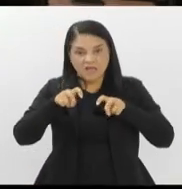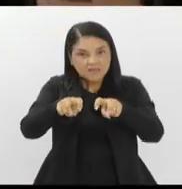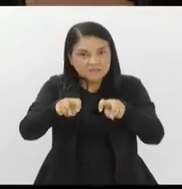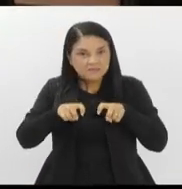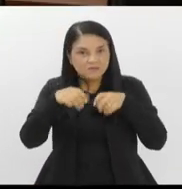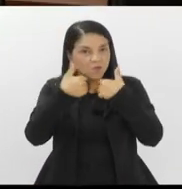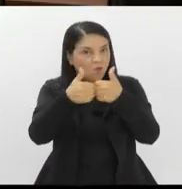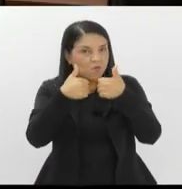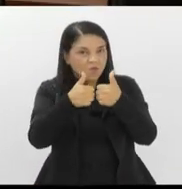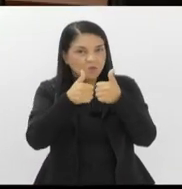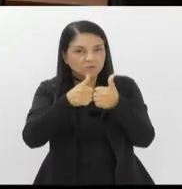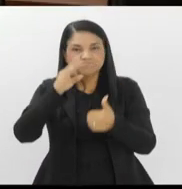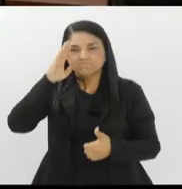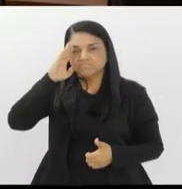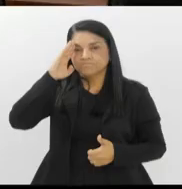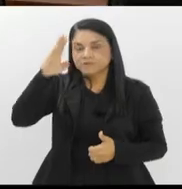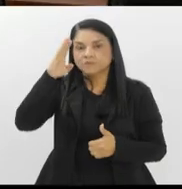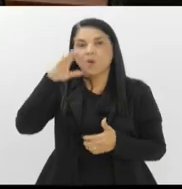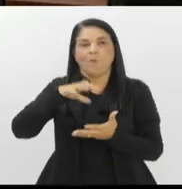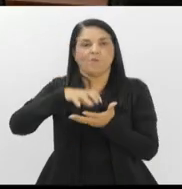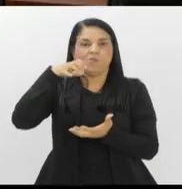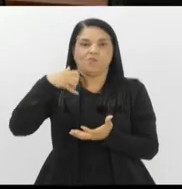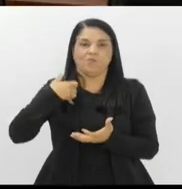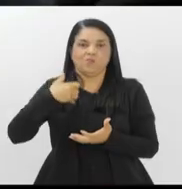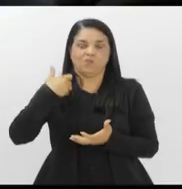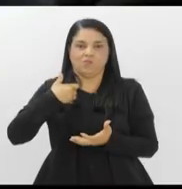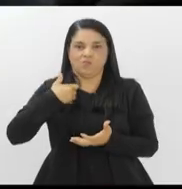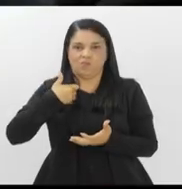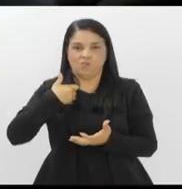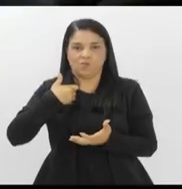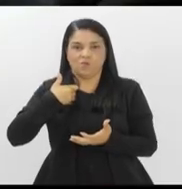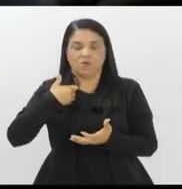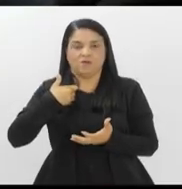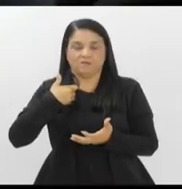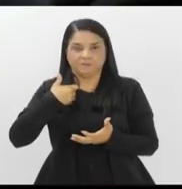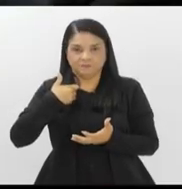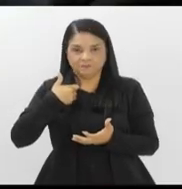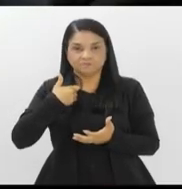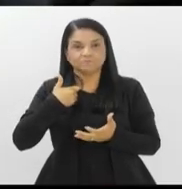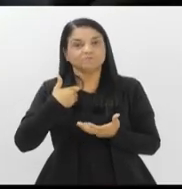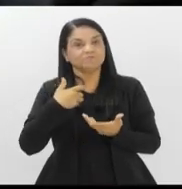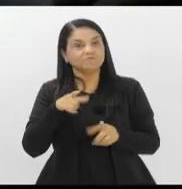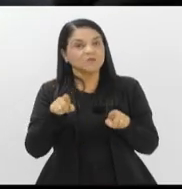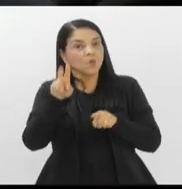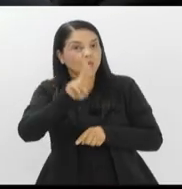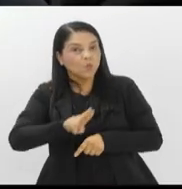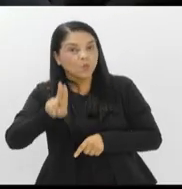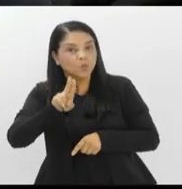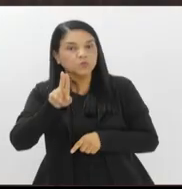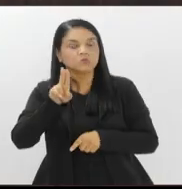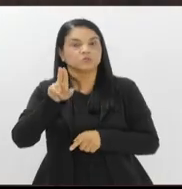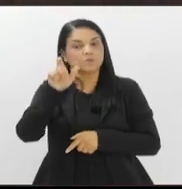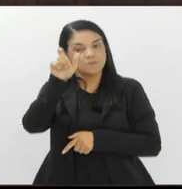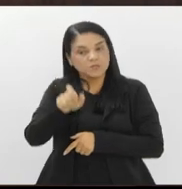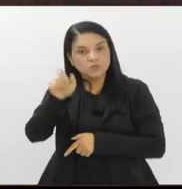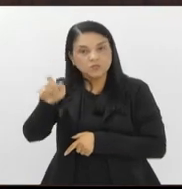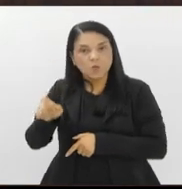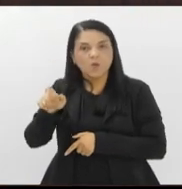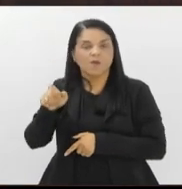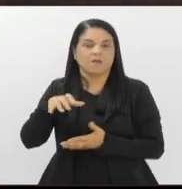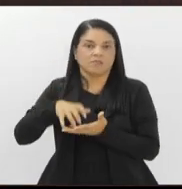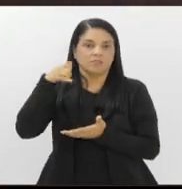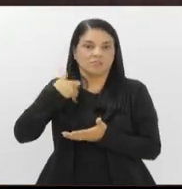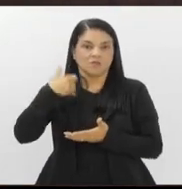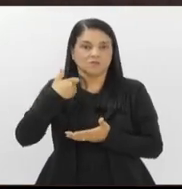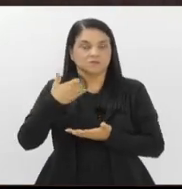a ser prioritários nos transportes coletivos intermunicipais para uso de idosos, crianças de